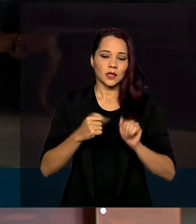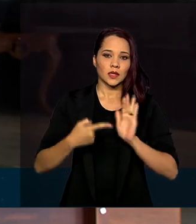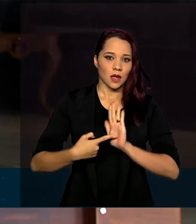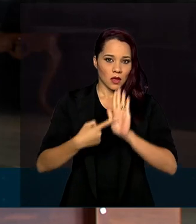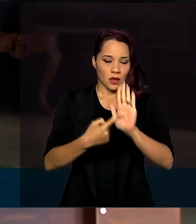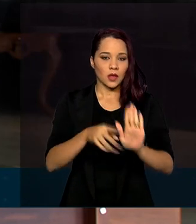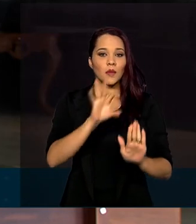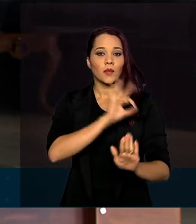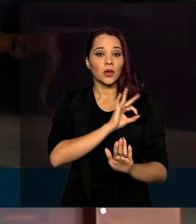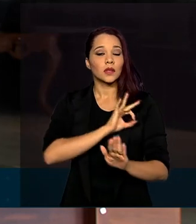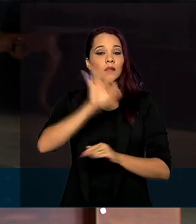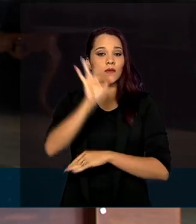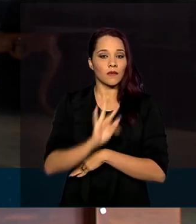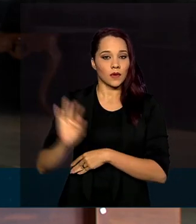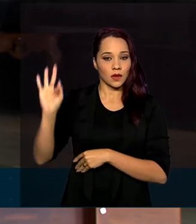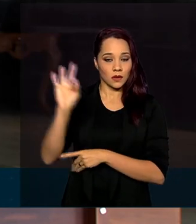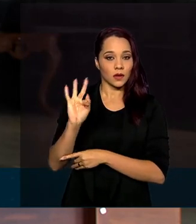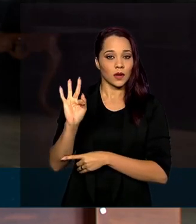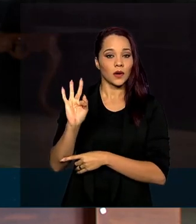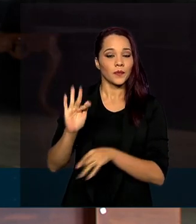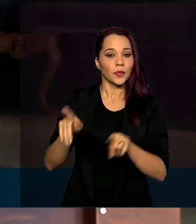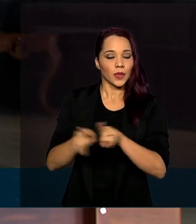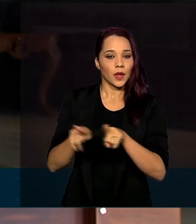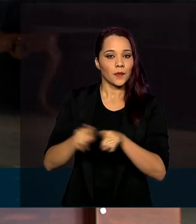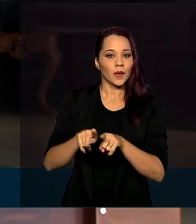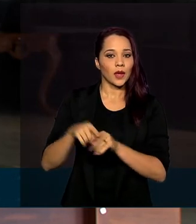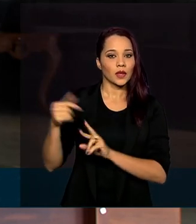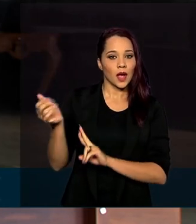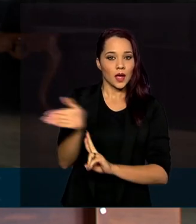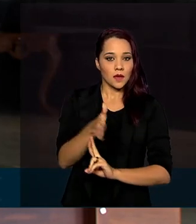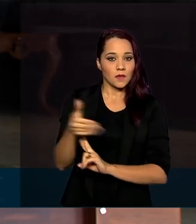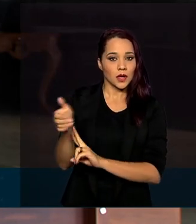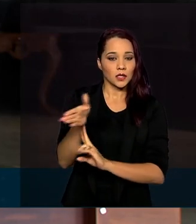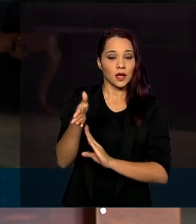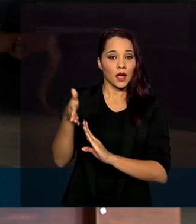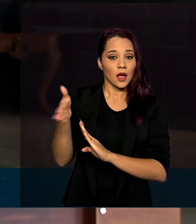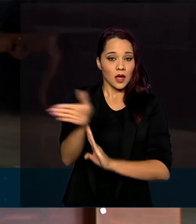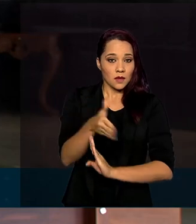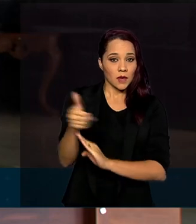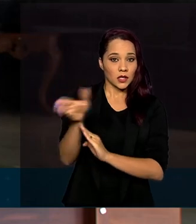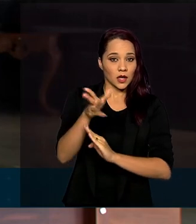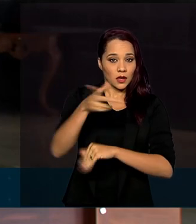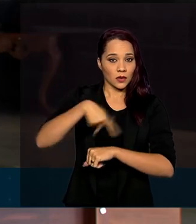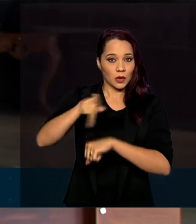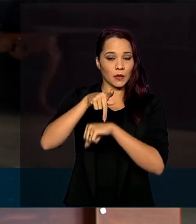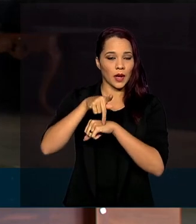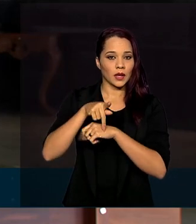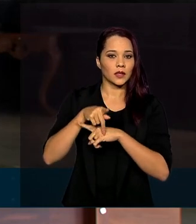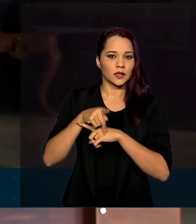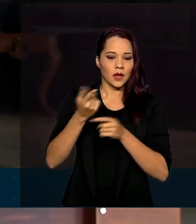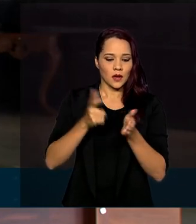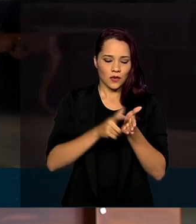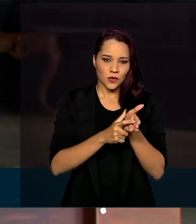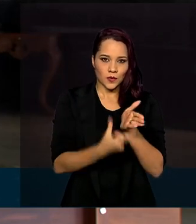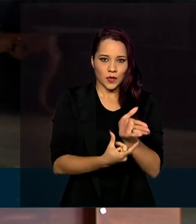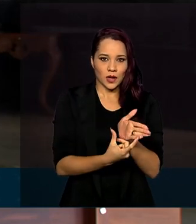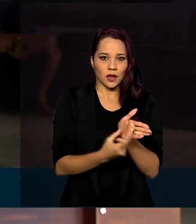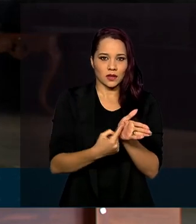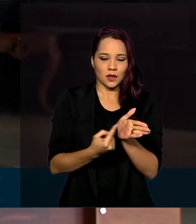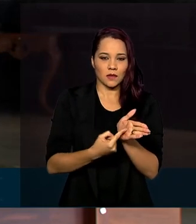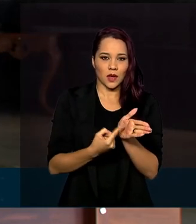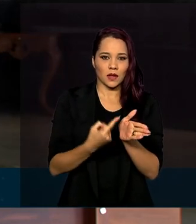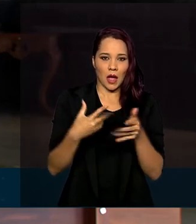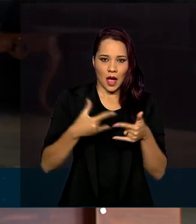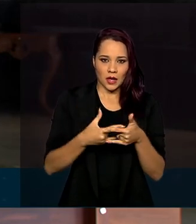da Polícia Federal e também da Embaixada do país de origem e, claro, com os bilhetes das